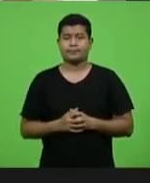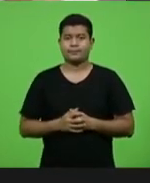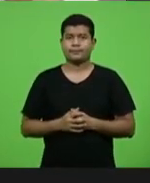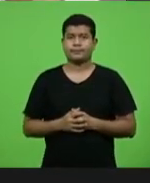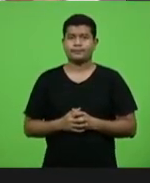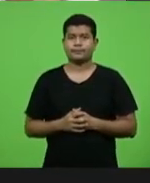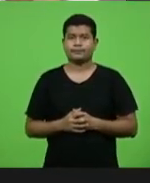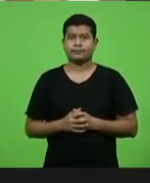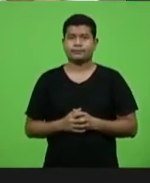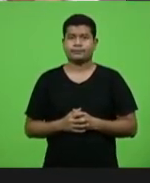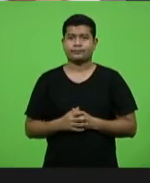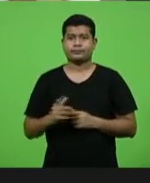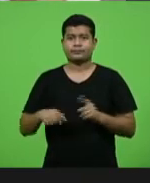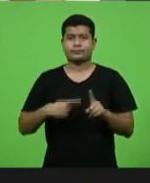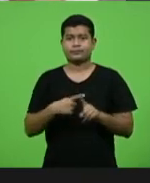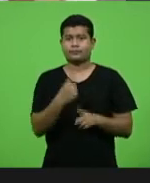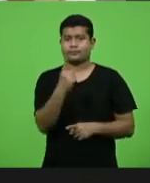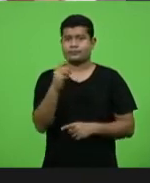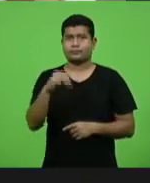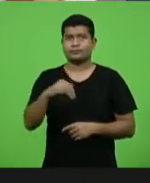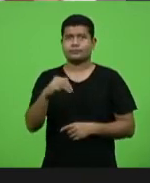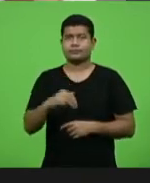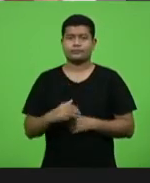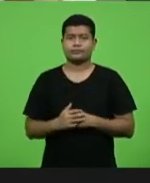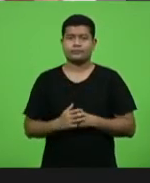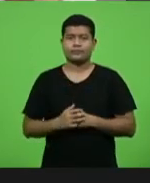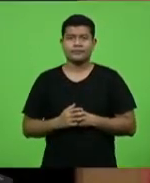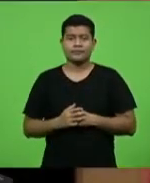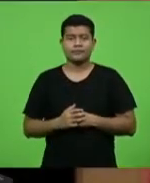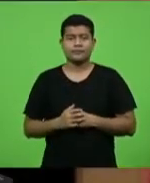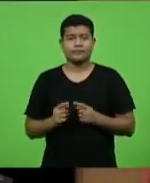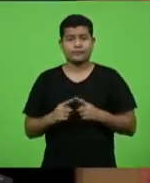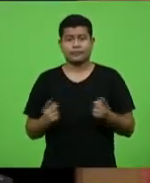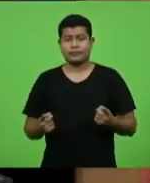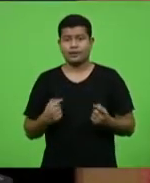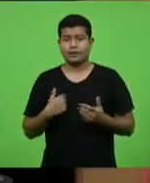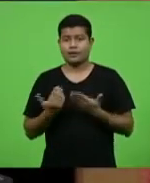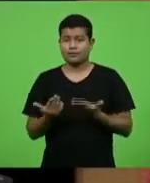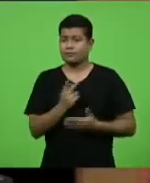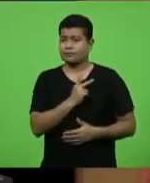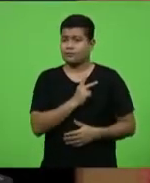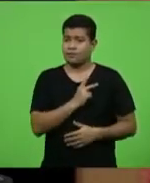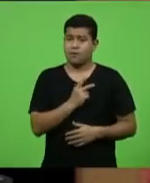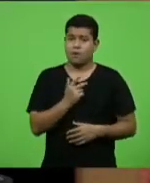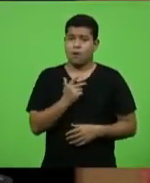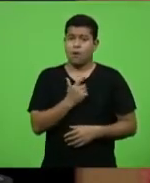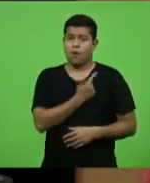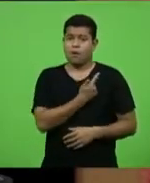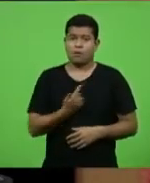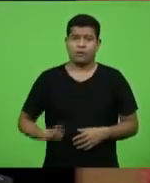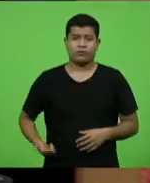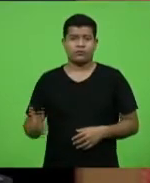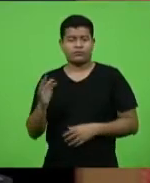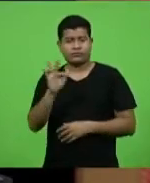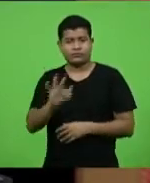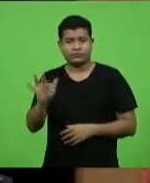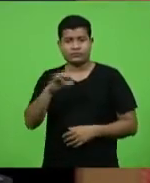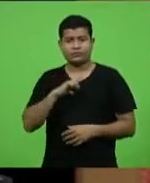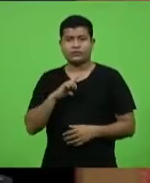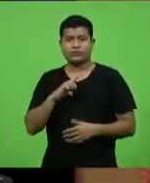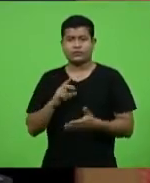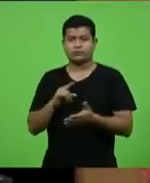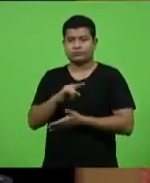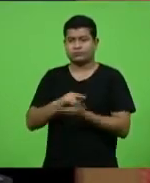Mais um minuto, deputado, para concluir. Então, o próprio governo federal fez contrato agora de compra